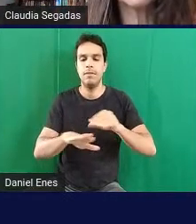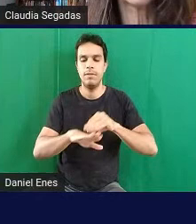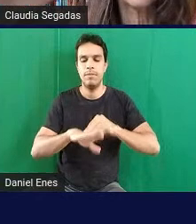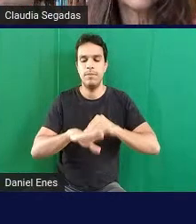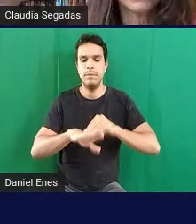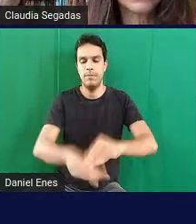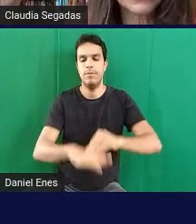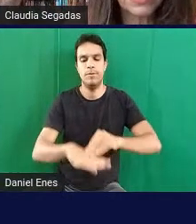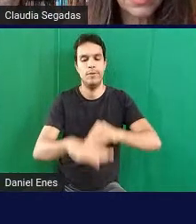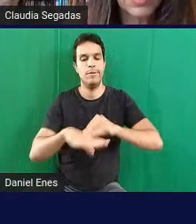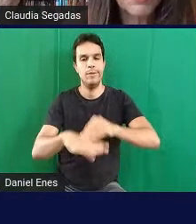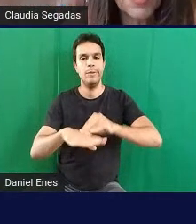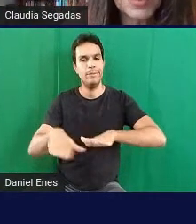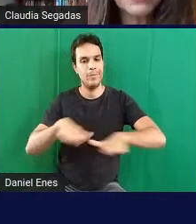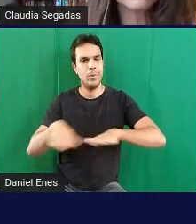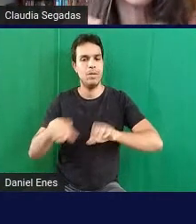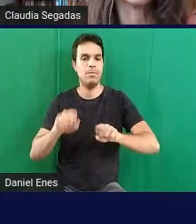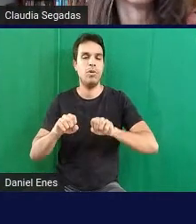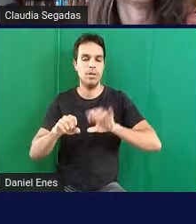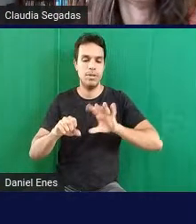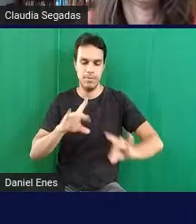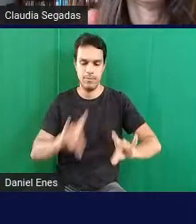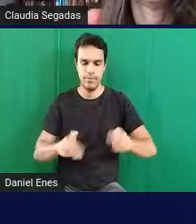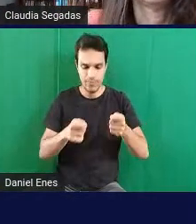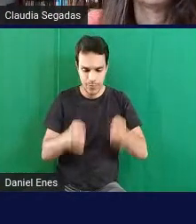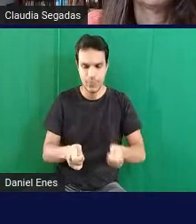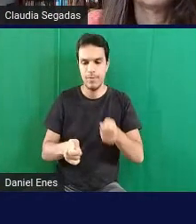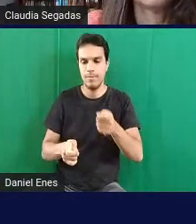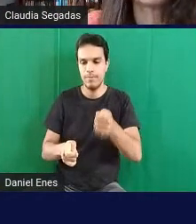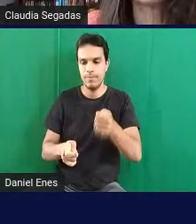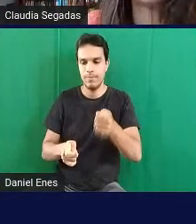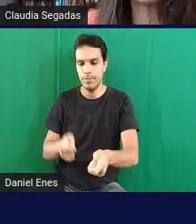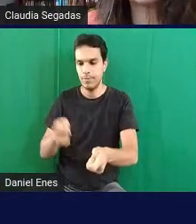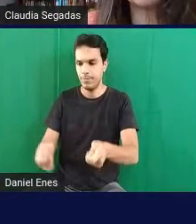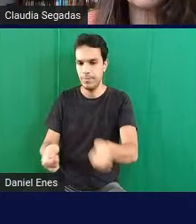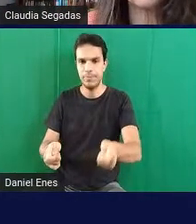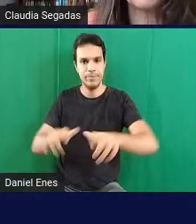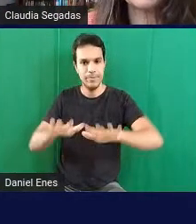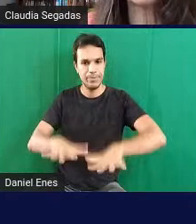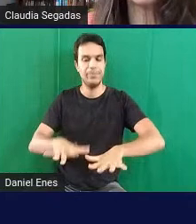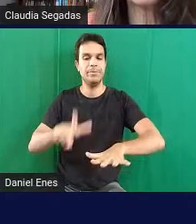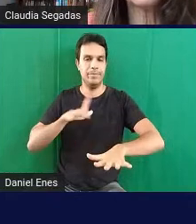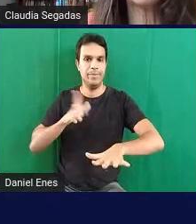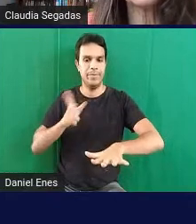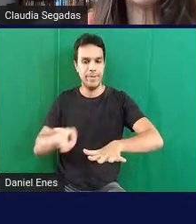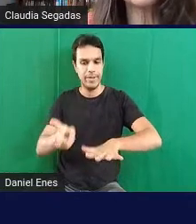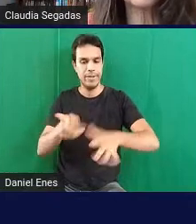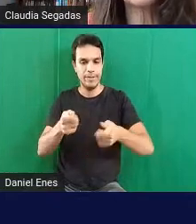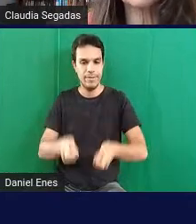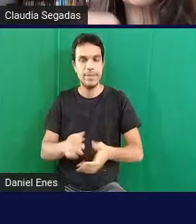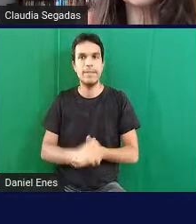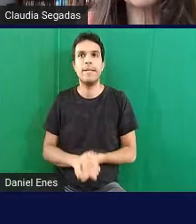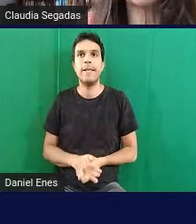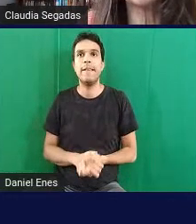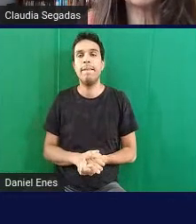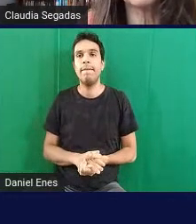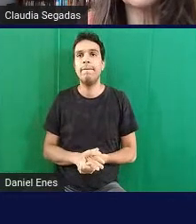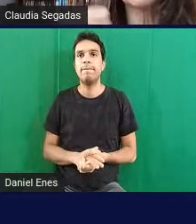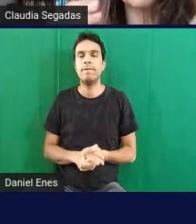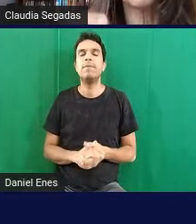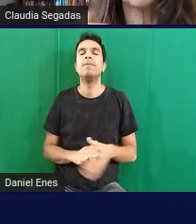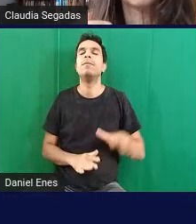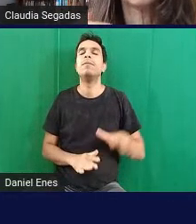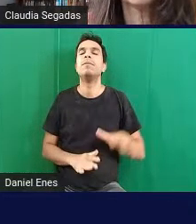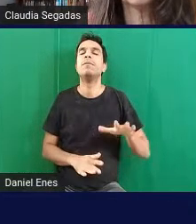cinco figuras aí fixas e ele assim fosse percorrendo e não repetisse a mesma